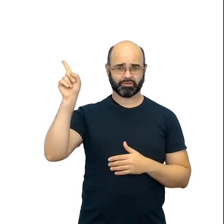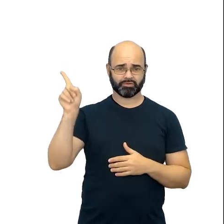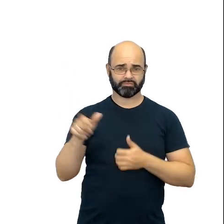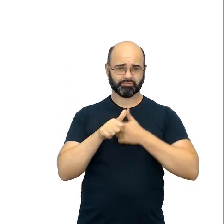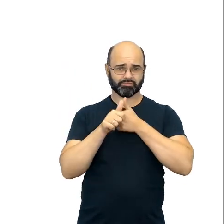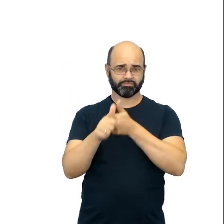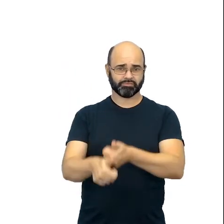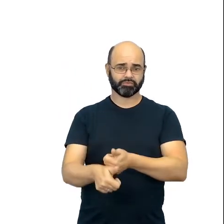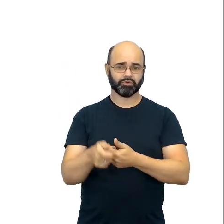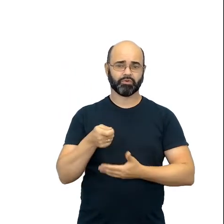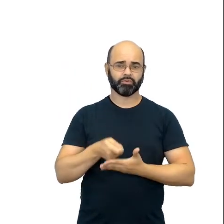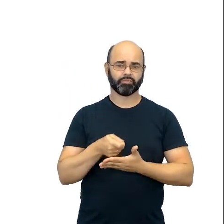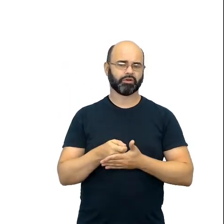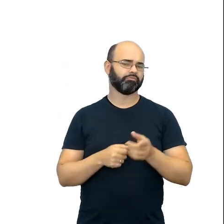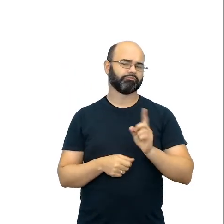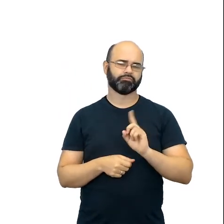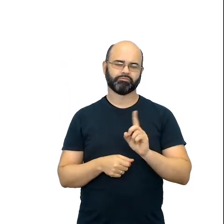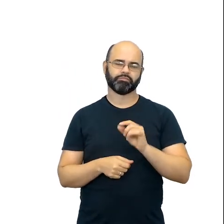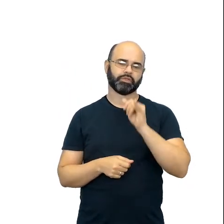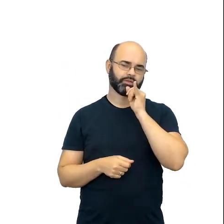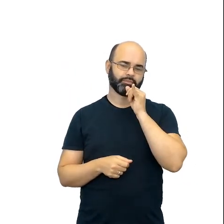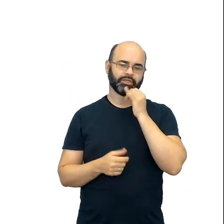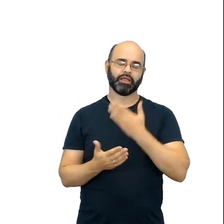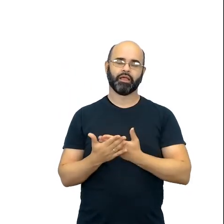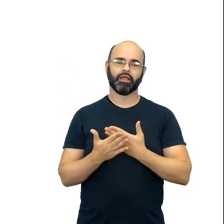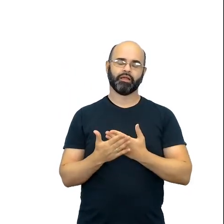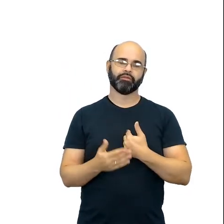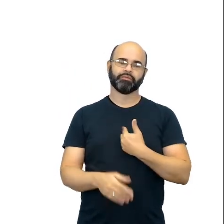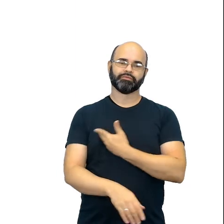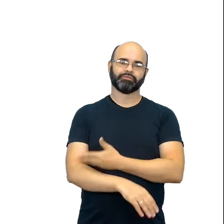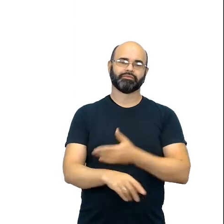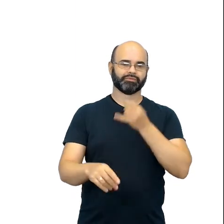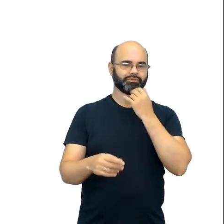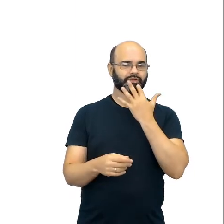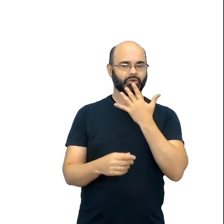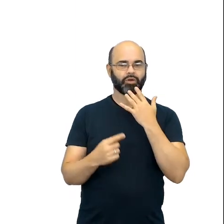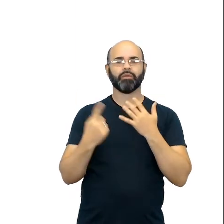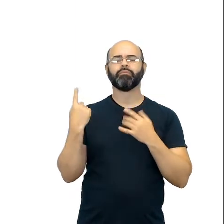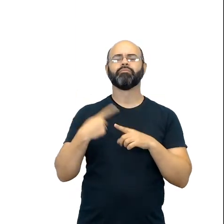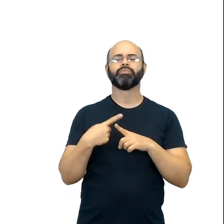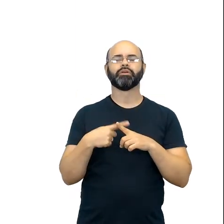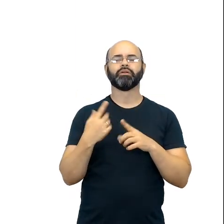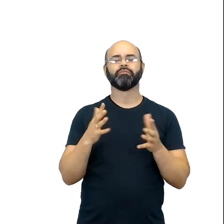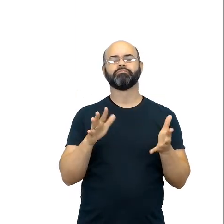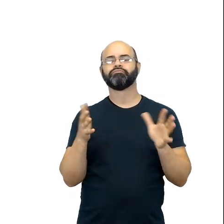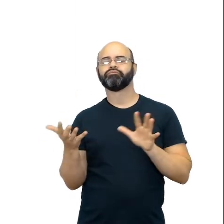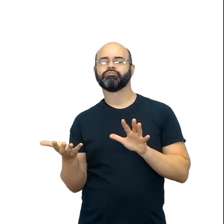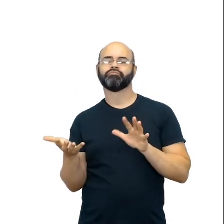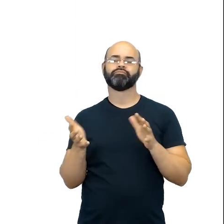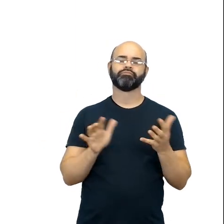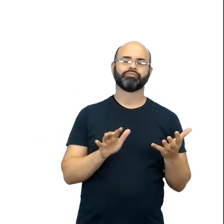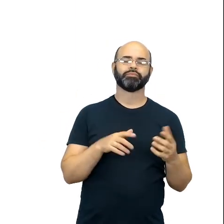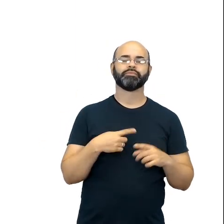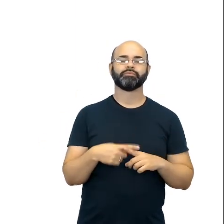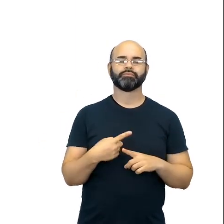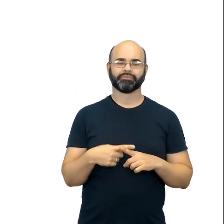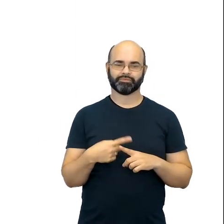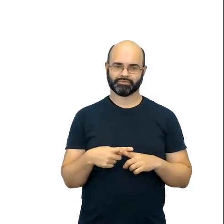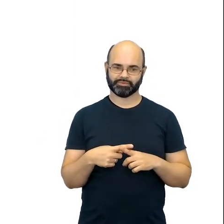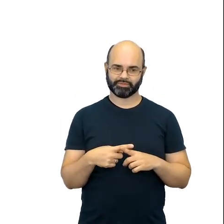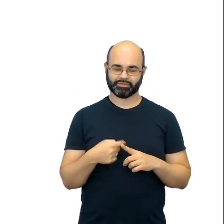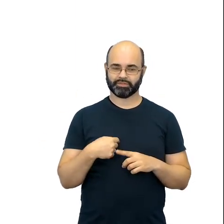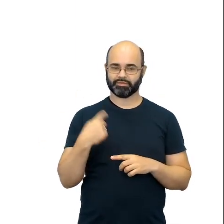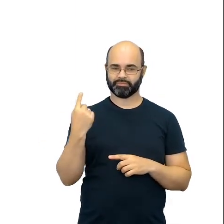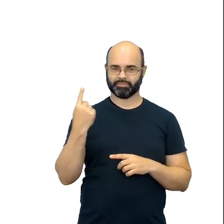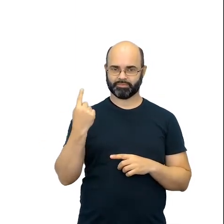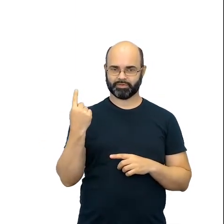aulas. Eu, por exemplo, eu faço essa aula do por que vai e volta primeiro. A primeira coisa que eu faço agora no segundo bimestre.